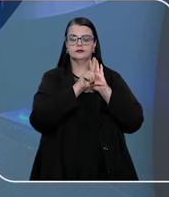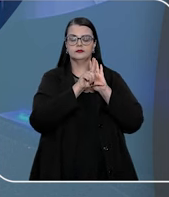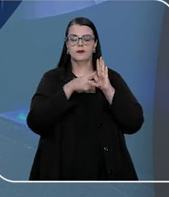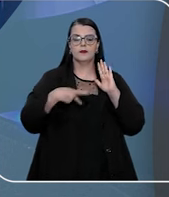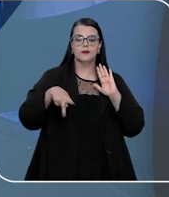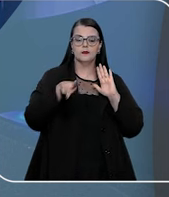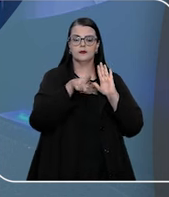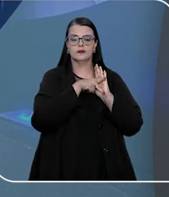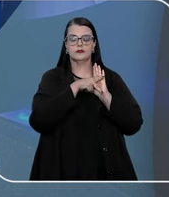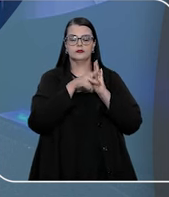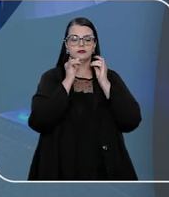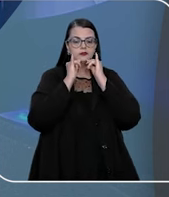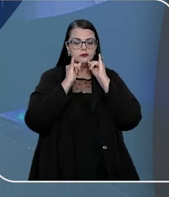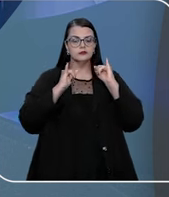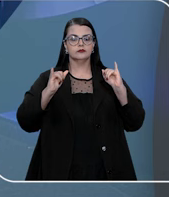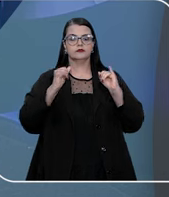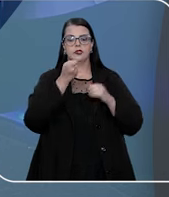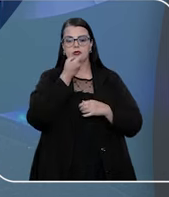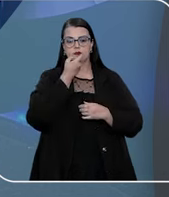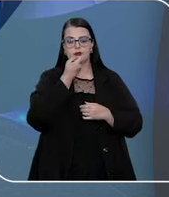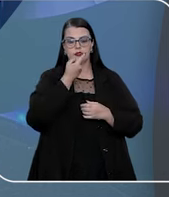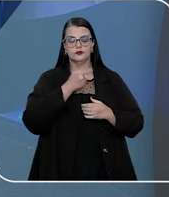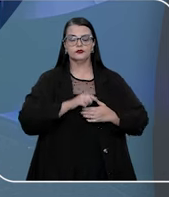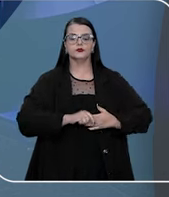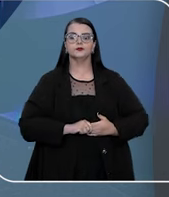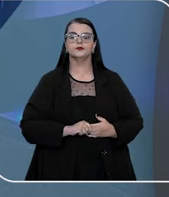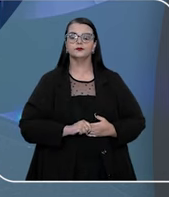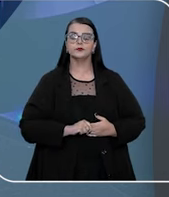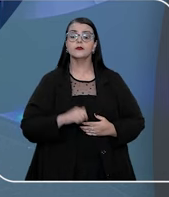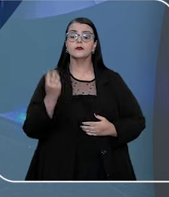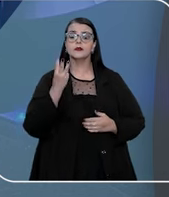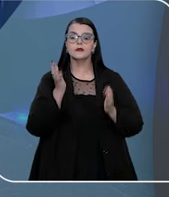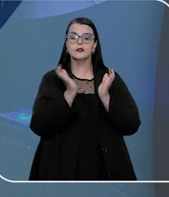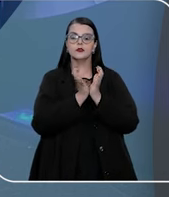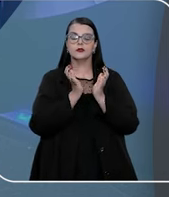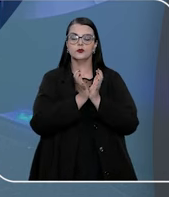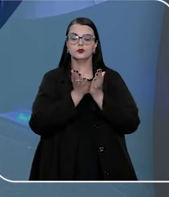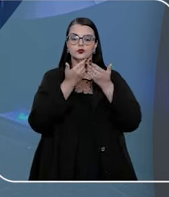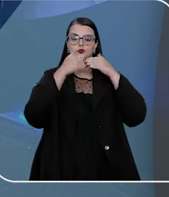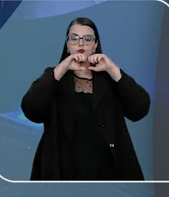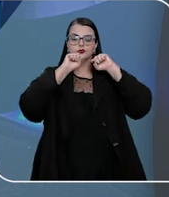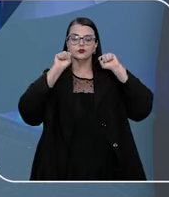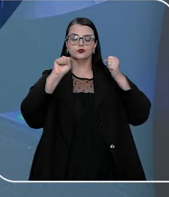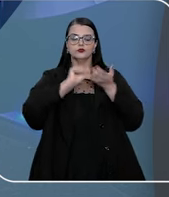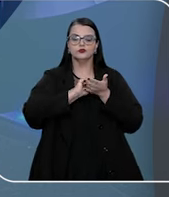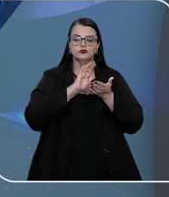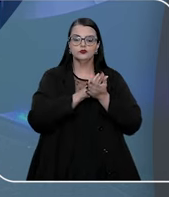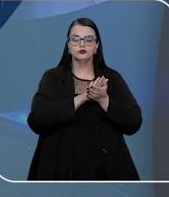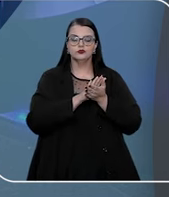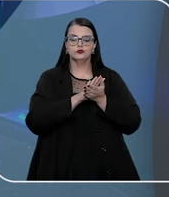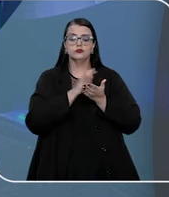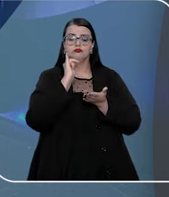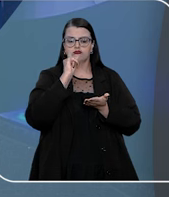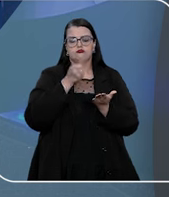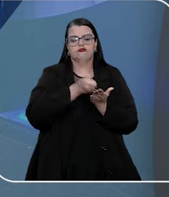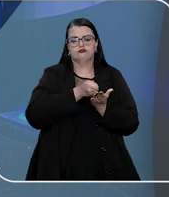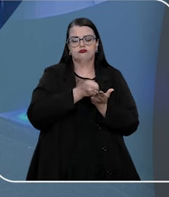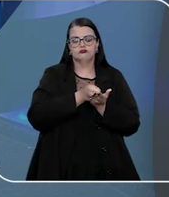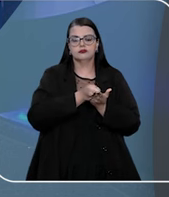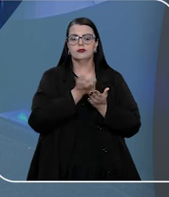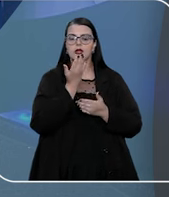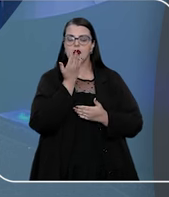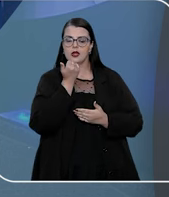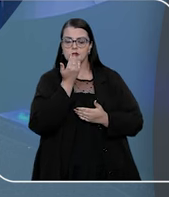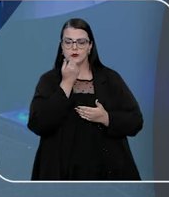vigentes sobre a propaganda de remédios. Na terceira turma foi decidido que a intimação pessoal de devedor de